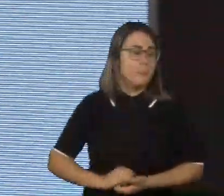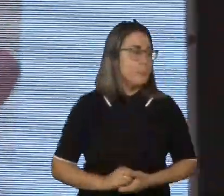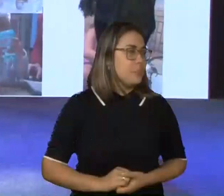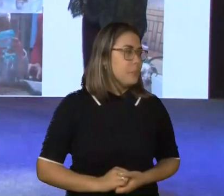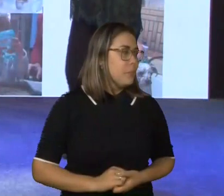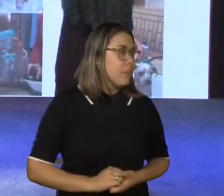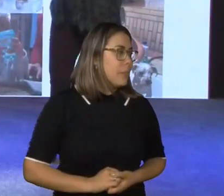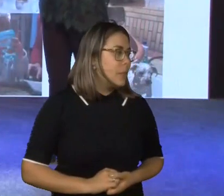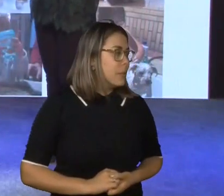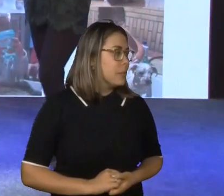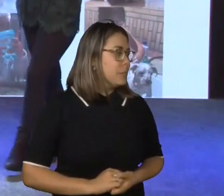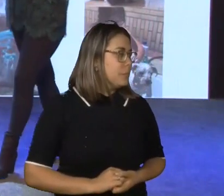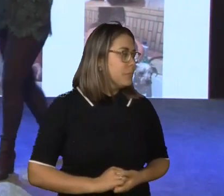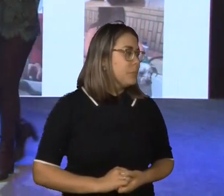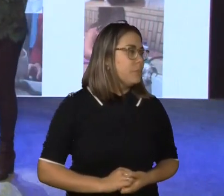Aqui, olha.